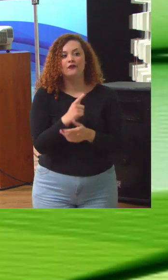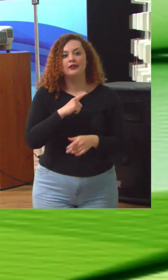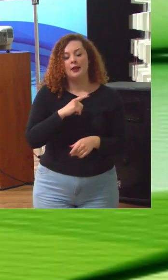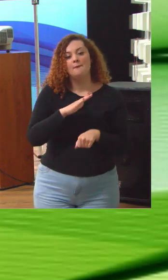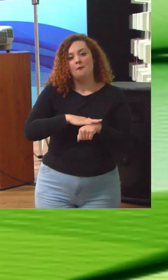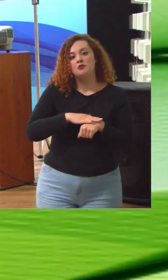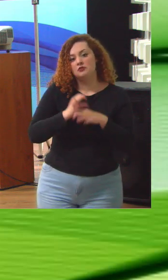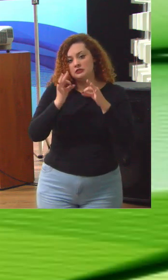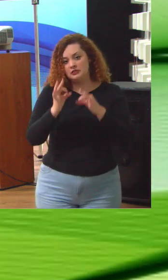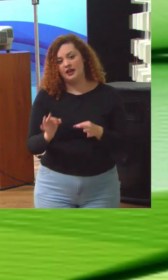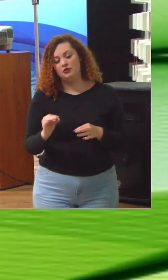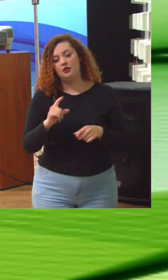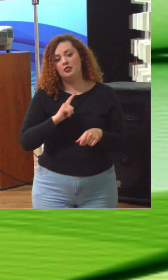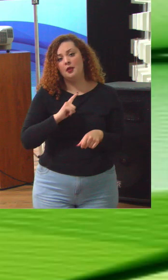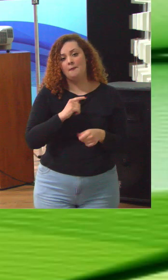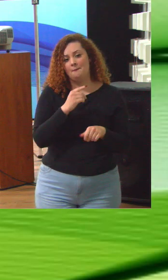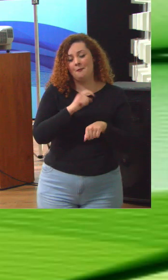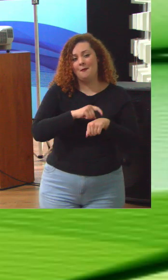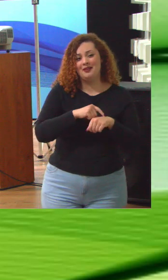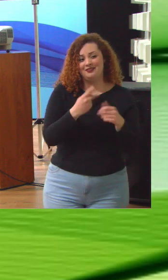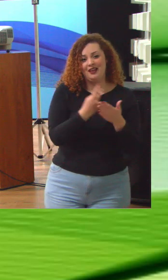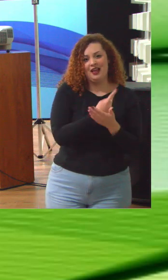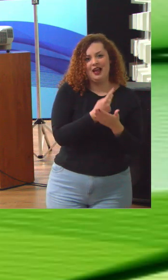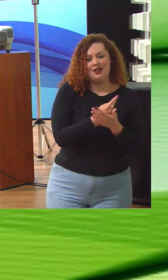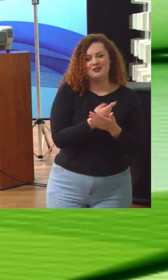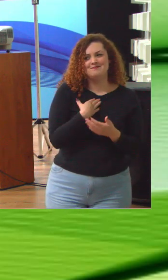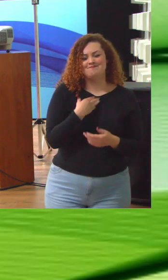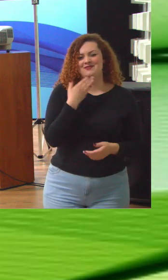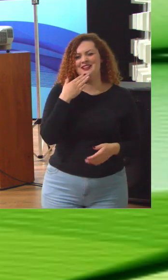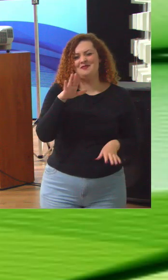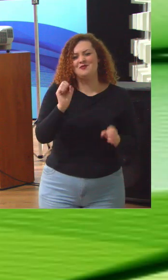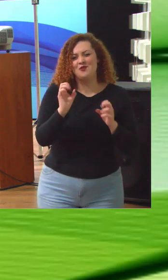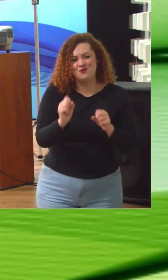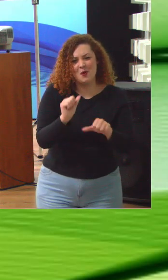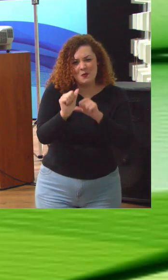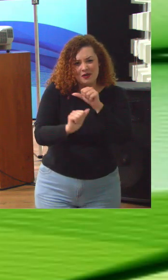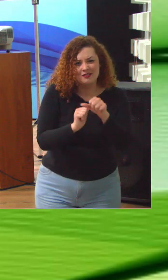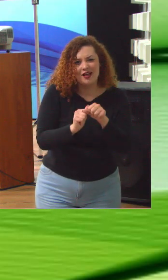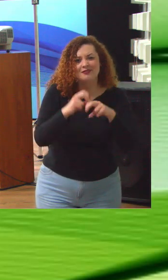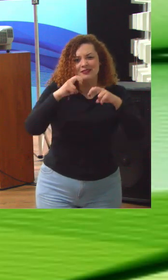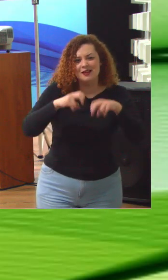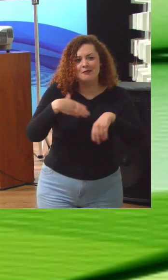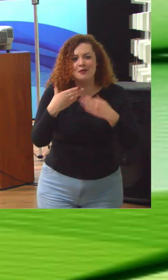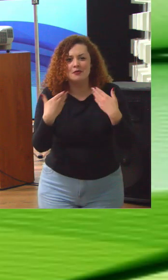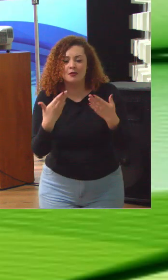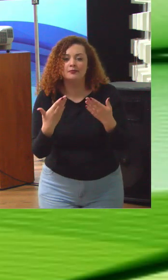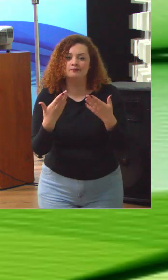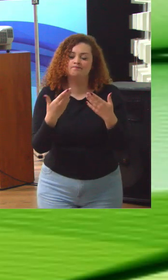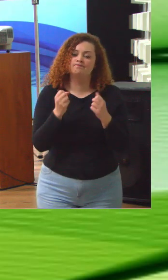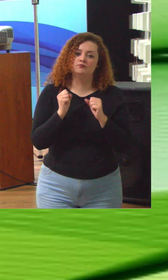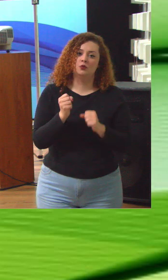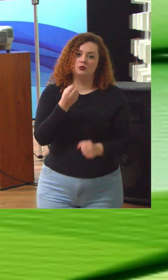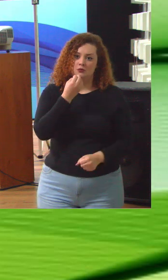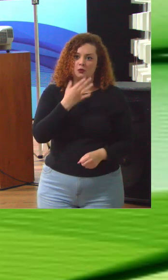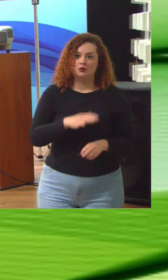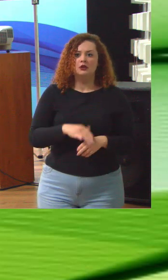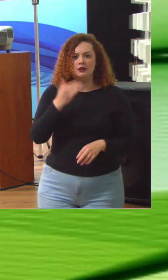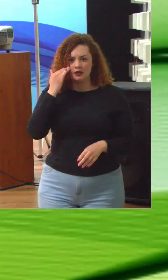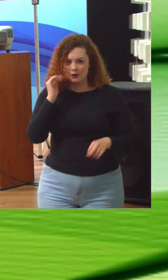em que é adequado haverá ocasião que você vai propor vamos mudar vamos separar um pouquinho mais e pode ser saudável deu para entender?